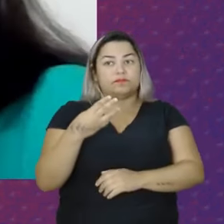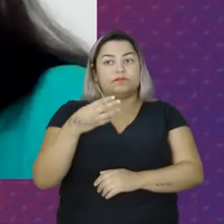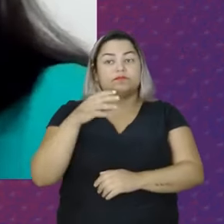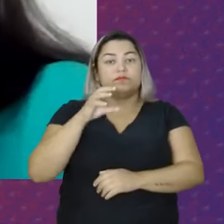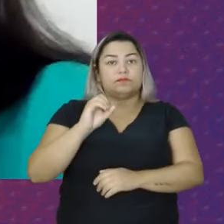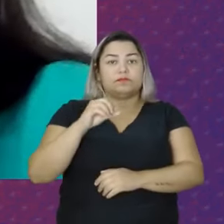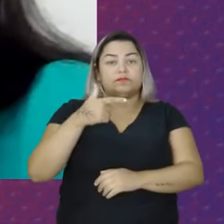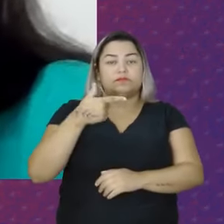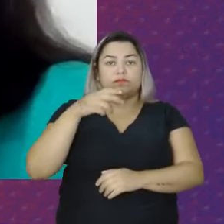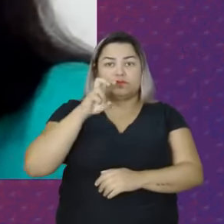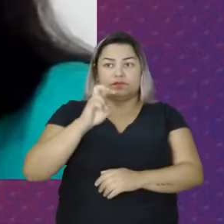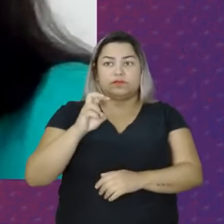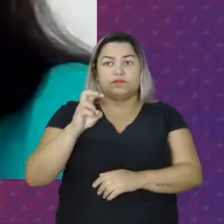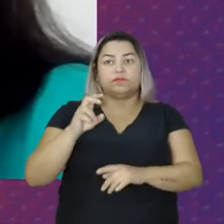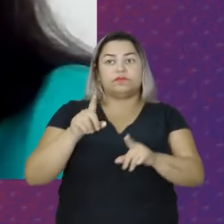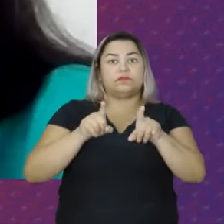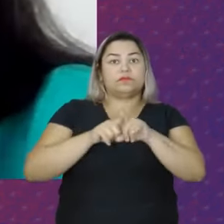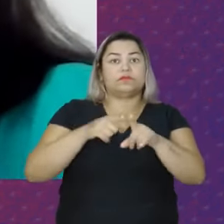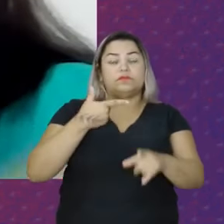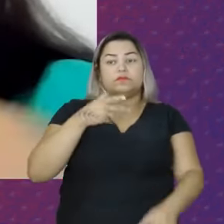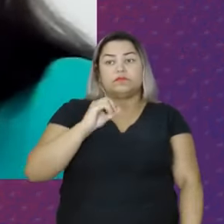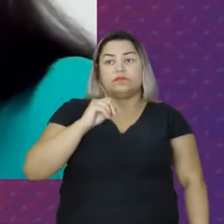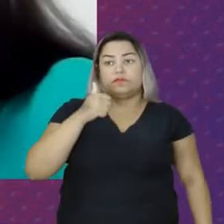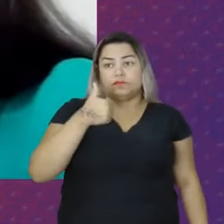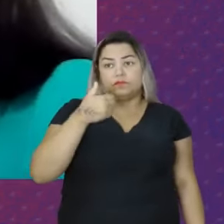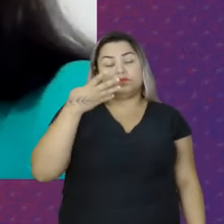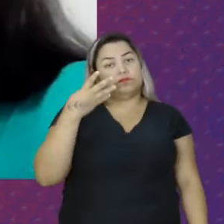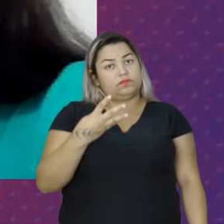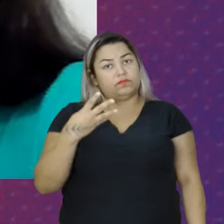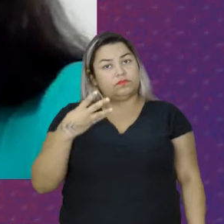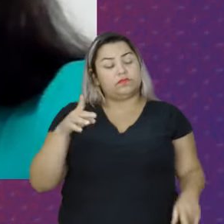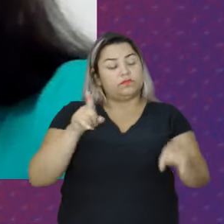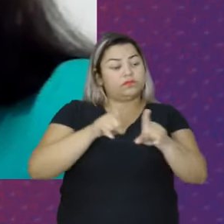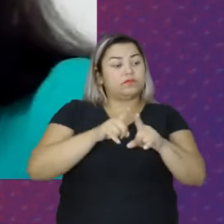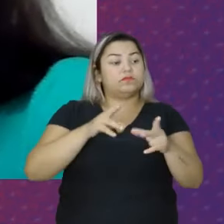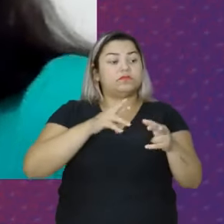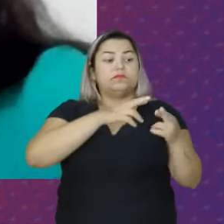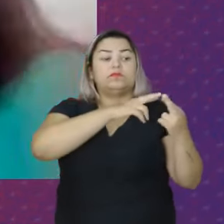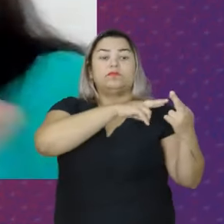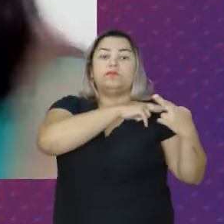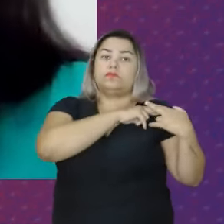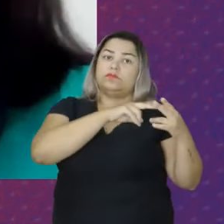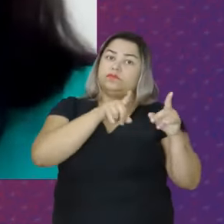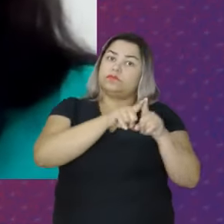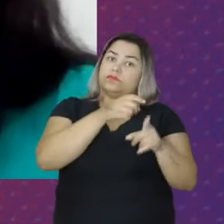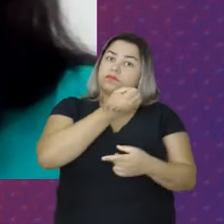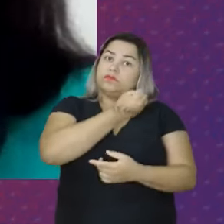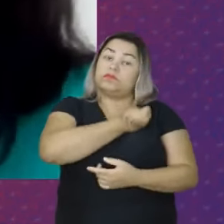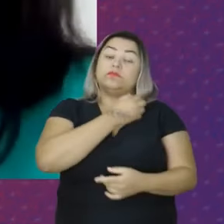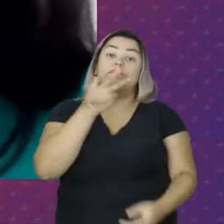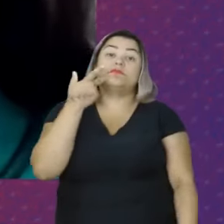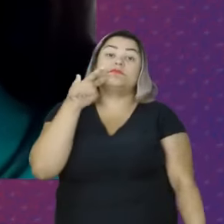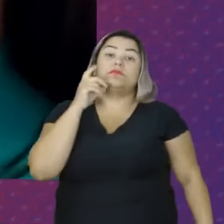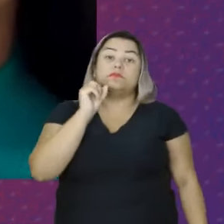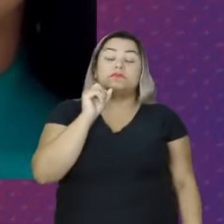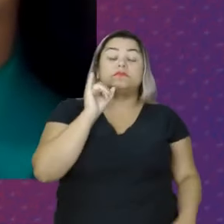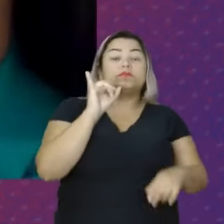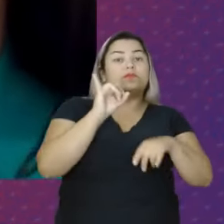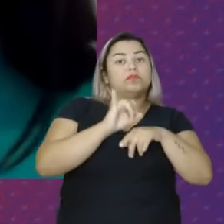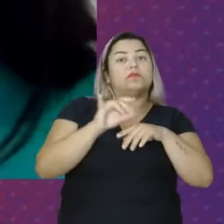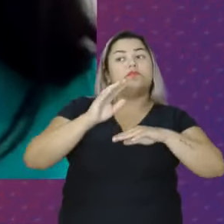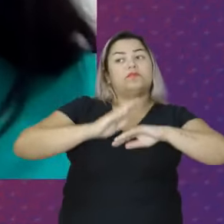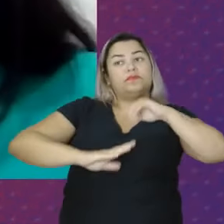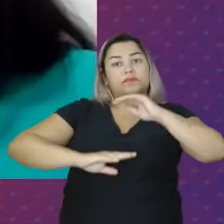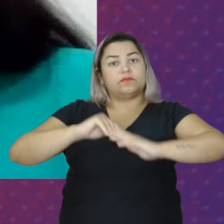De 3 de setembro De 2014 Que passa Essa responsabilidade Desse número Para a central Que